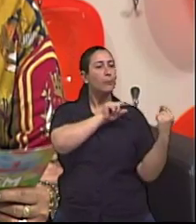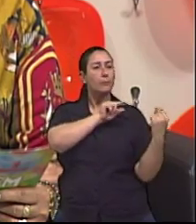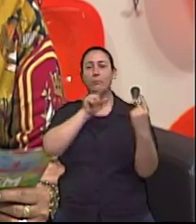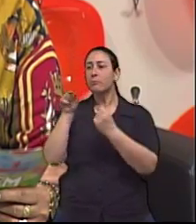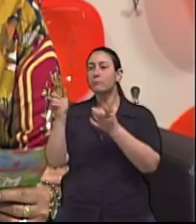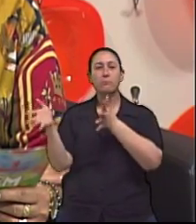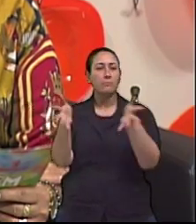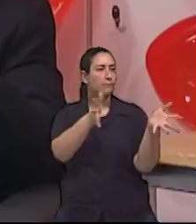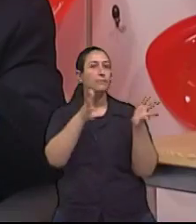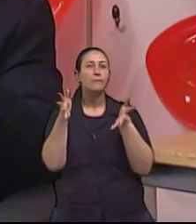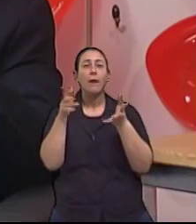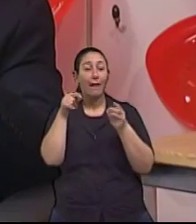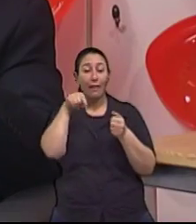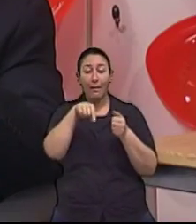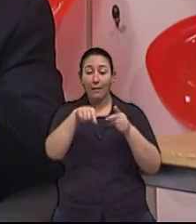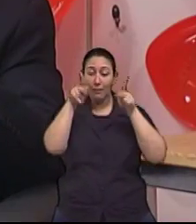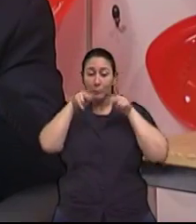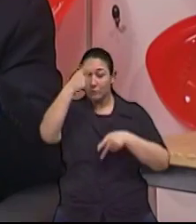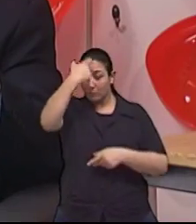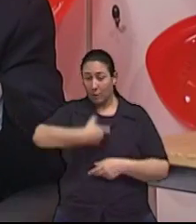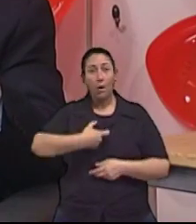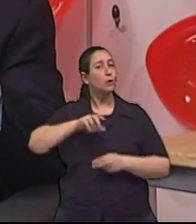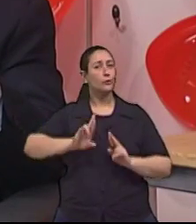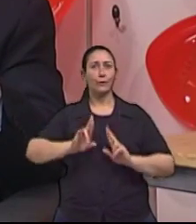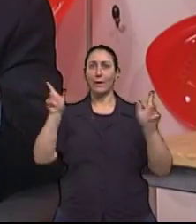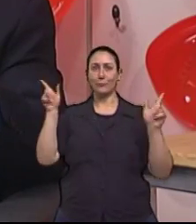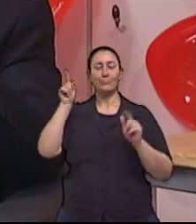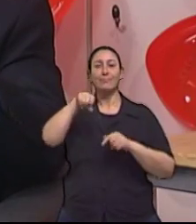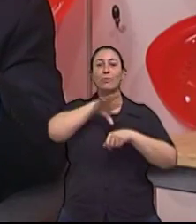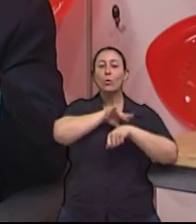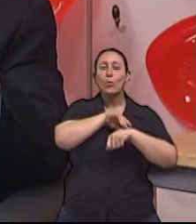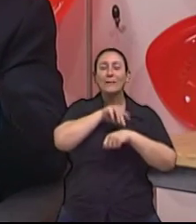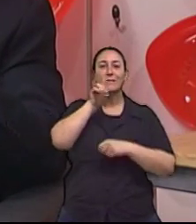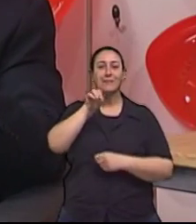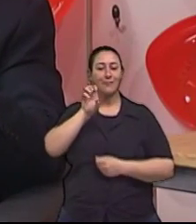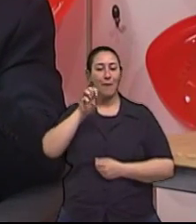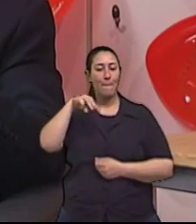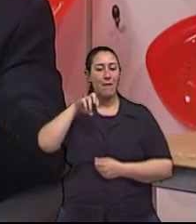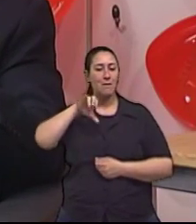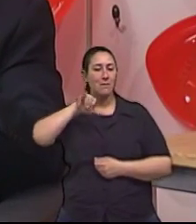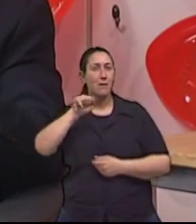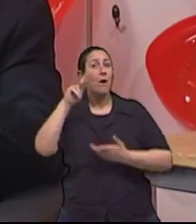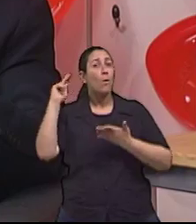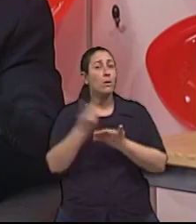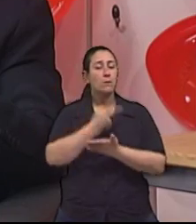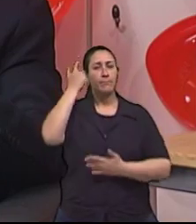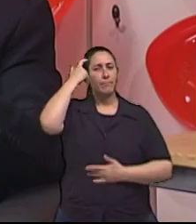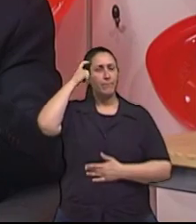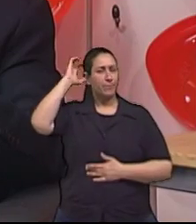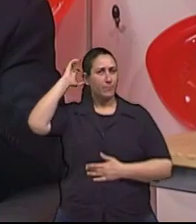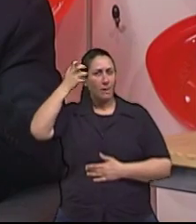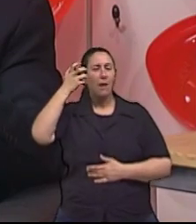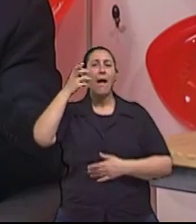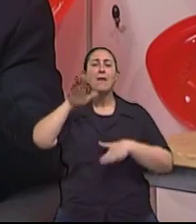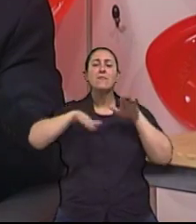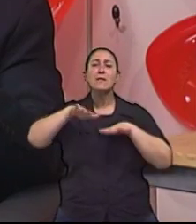cerebral estrutural na estrutura do cérebro, na grande maioria das vezes inclusive macroscópica,